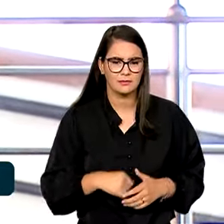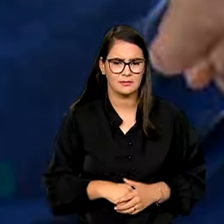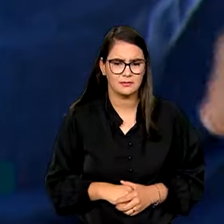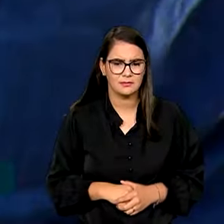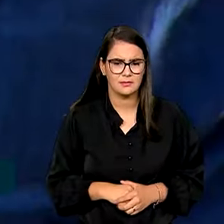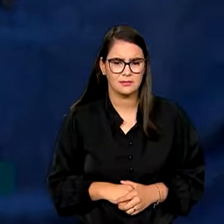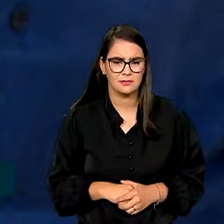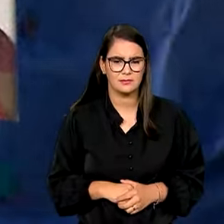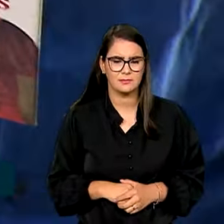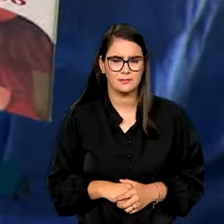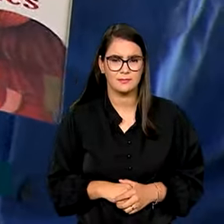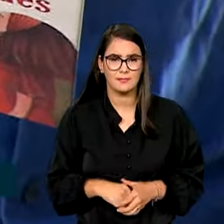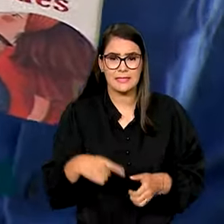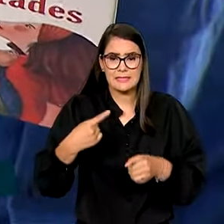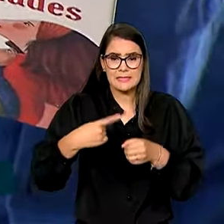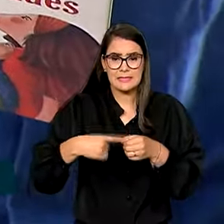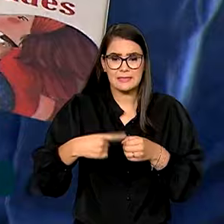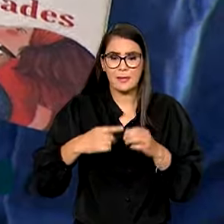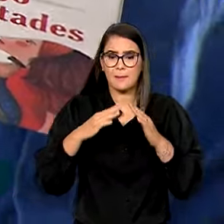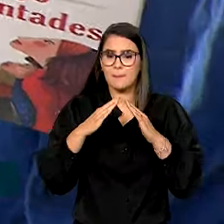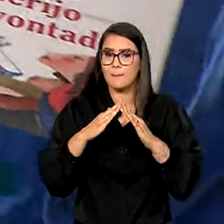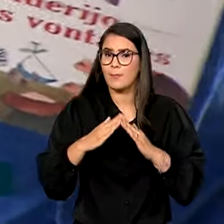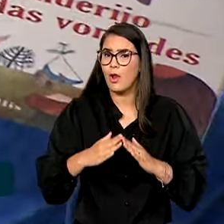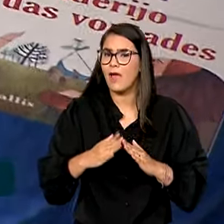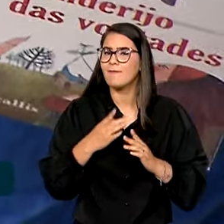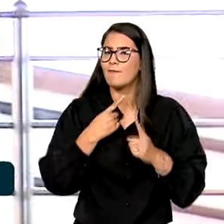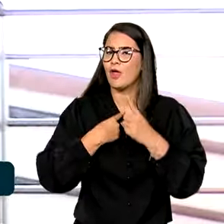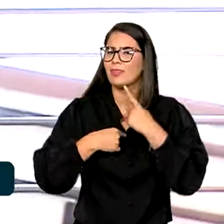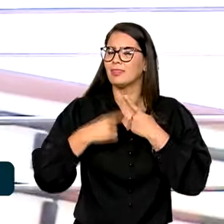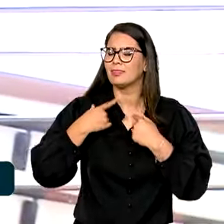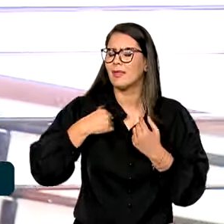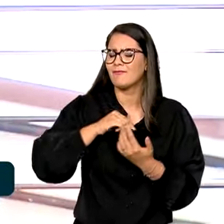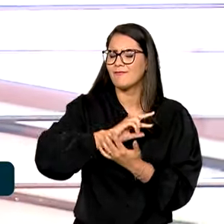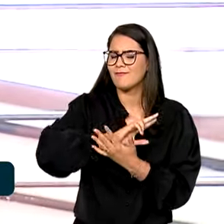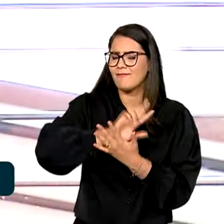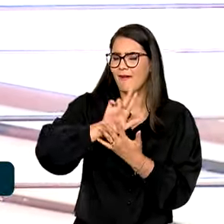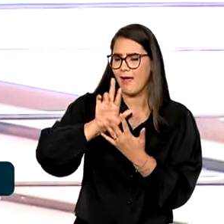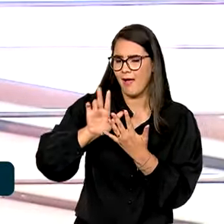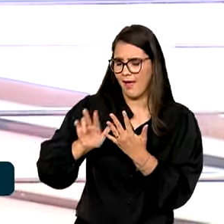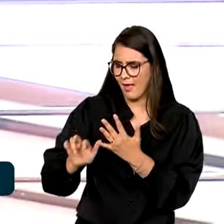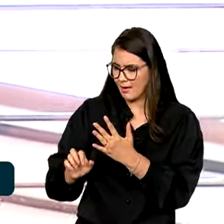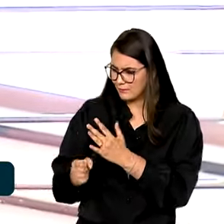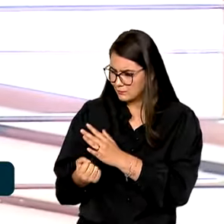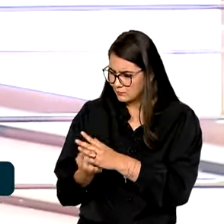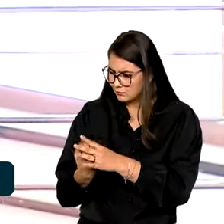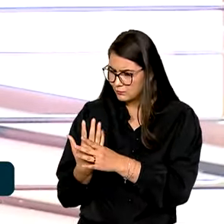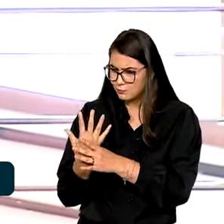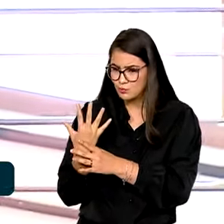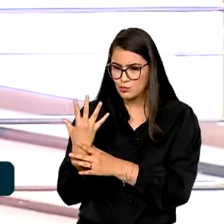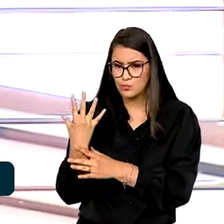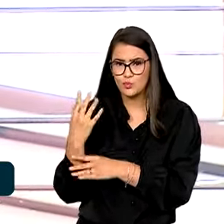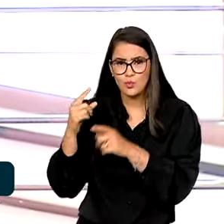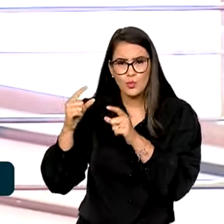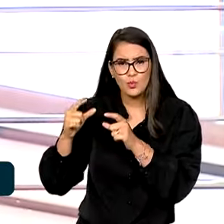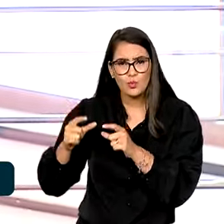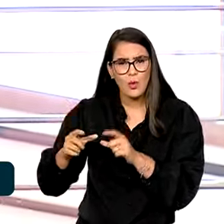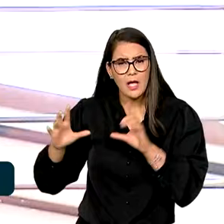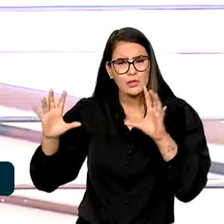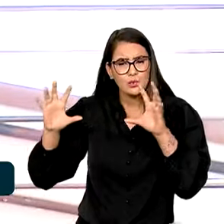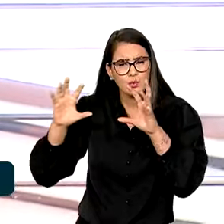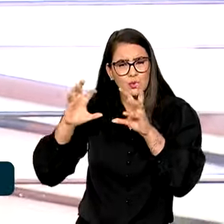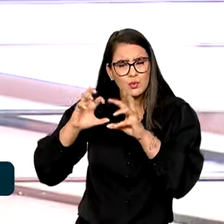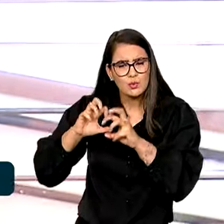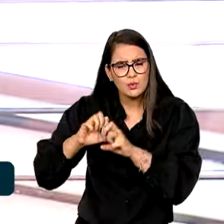Uma cidade onde moravam muitas vontades. Elas nasciam em um lugar escuro e